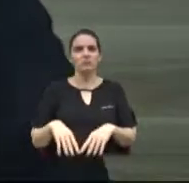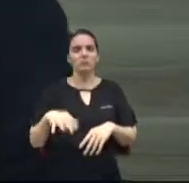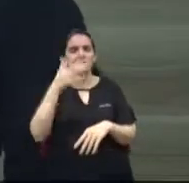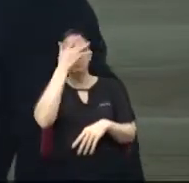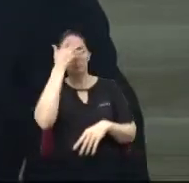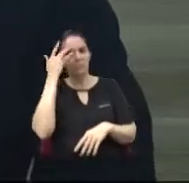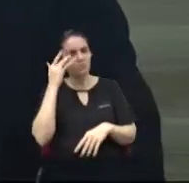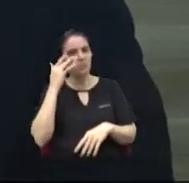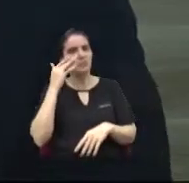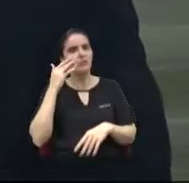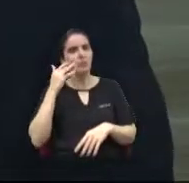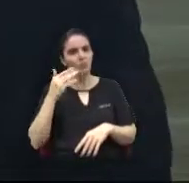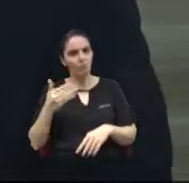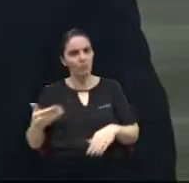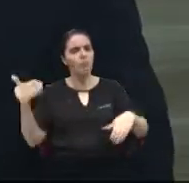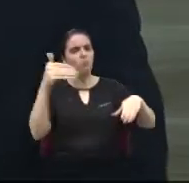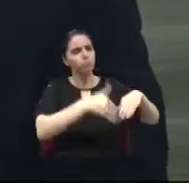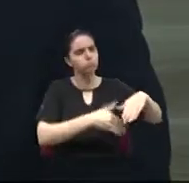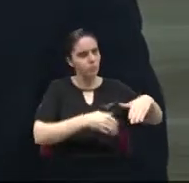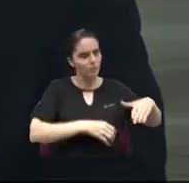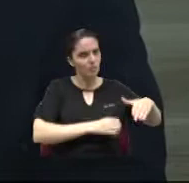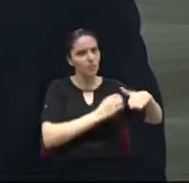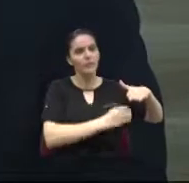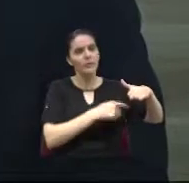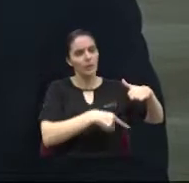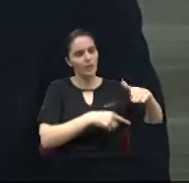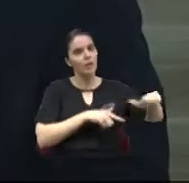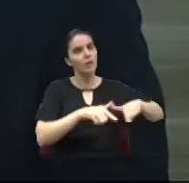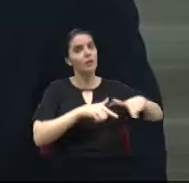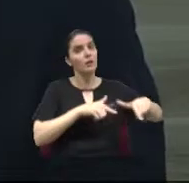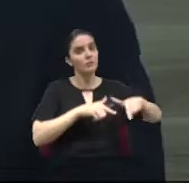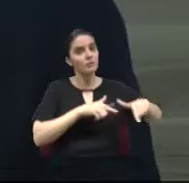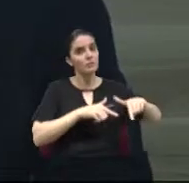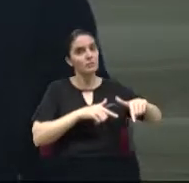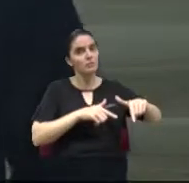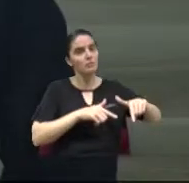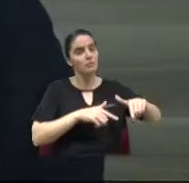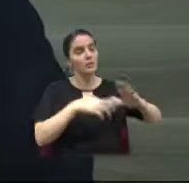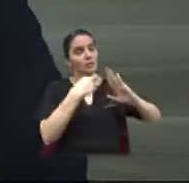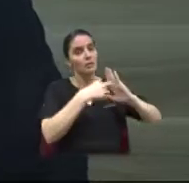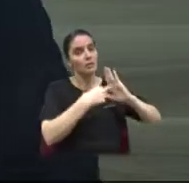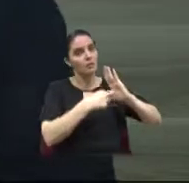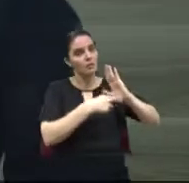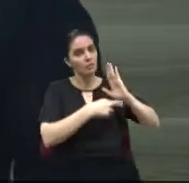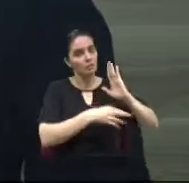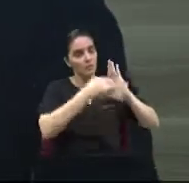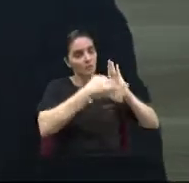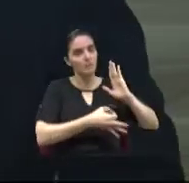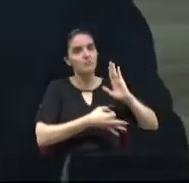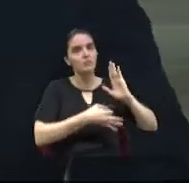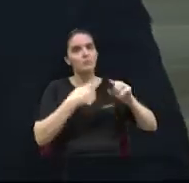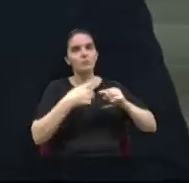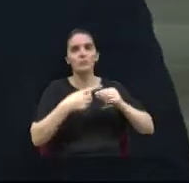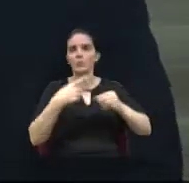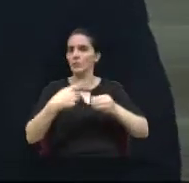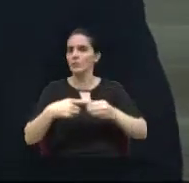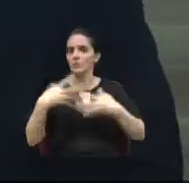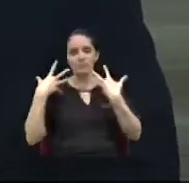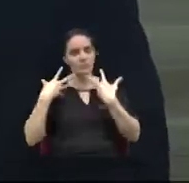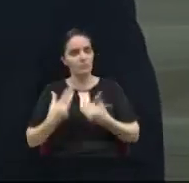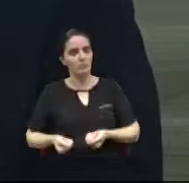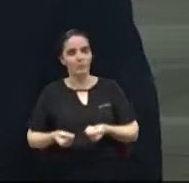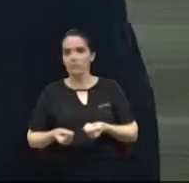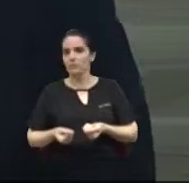nós vamos em cima da empresa. É ela que trabalha em cima da norma e da regra, porque a nossa cidade não vai mais tolerar